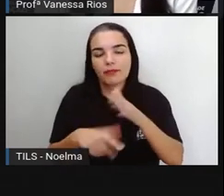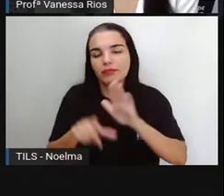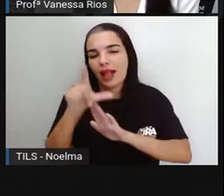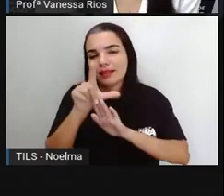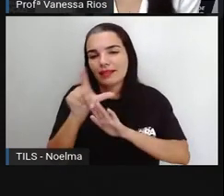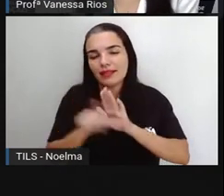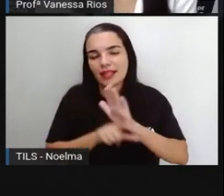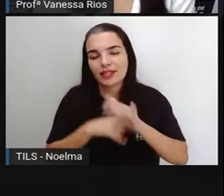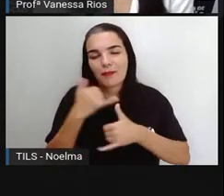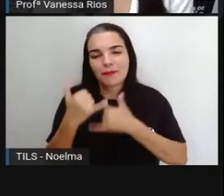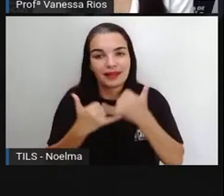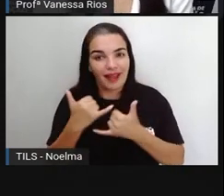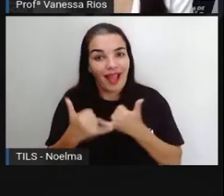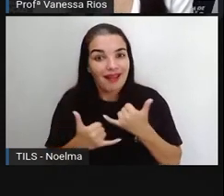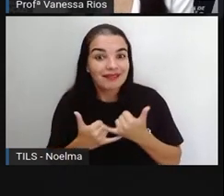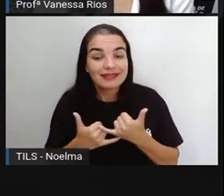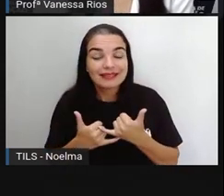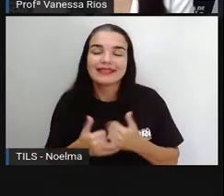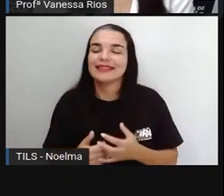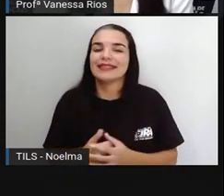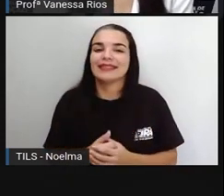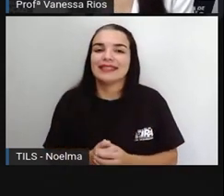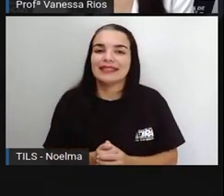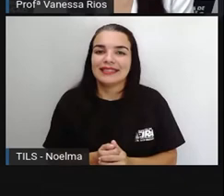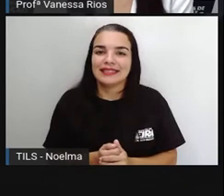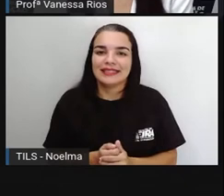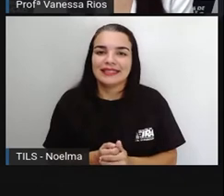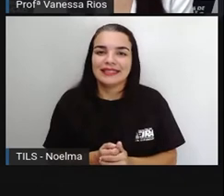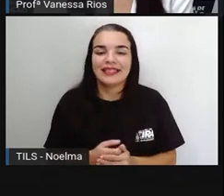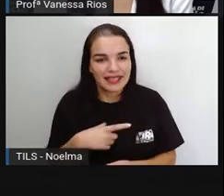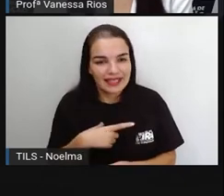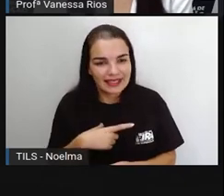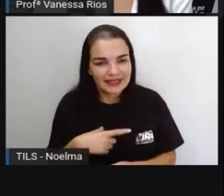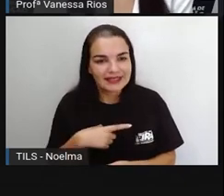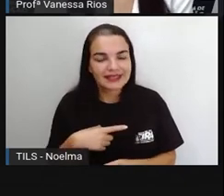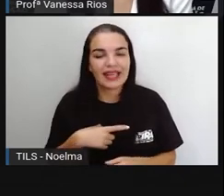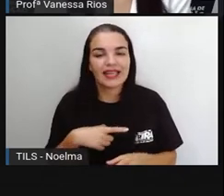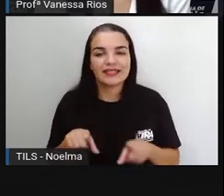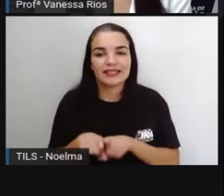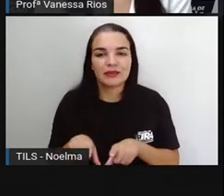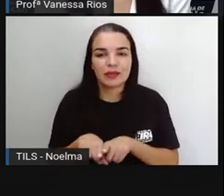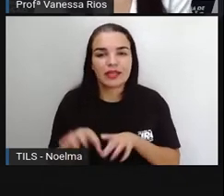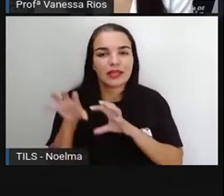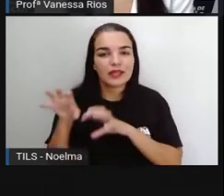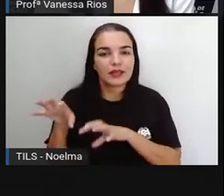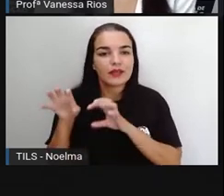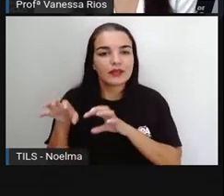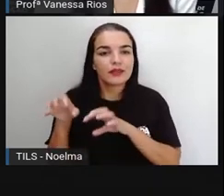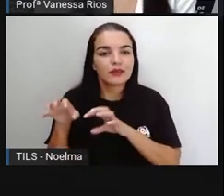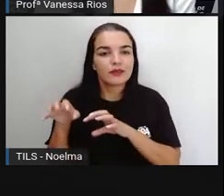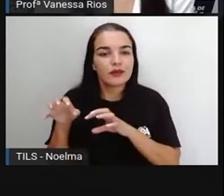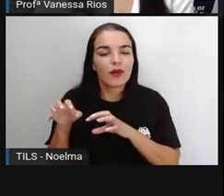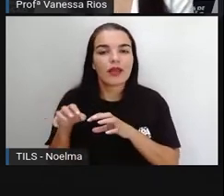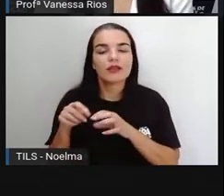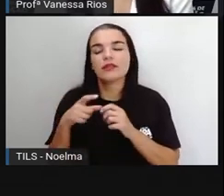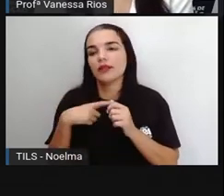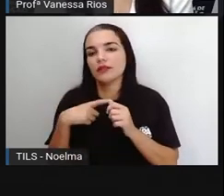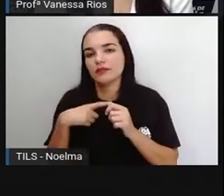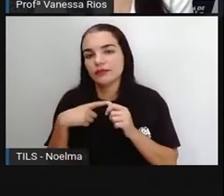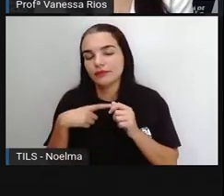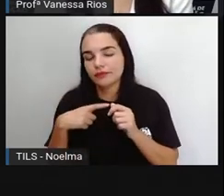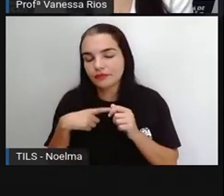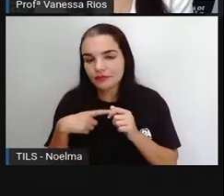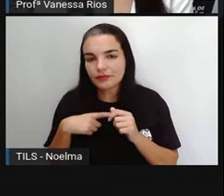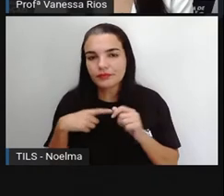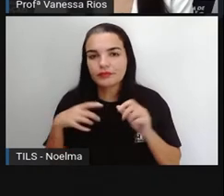a lista dos brinquedos, a lista das ações de diversão das crianças aí brasileiras, elas recebem as